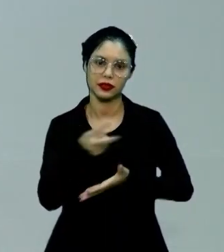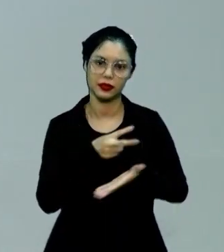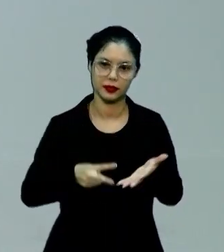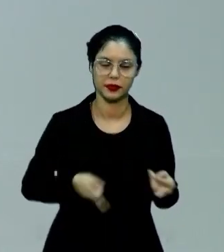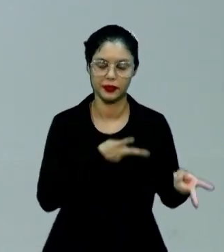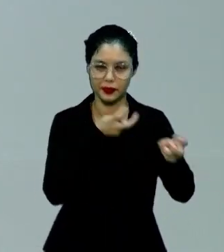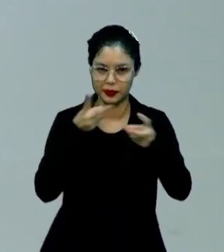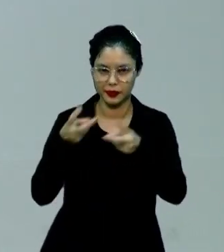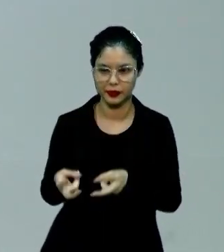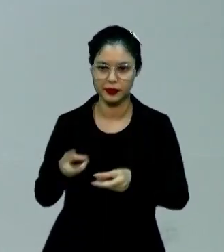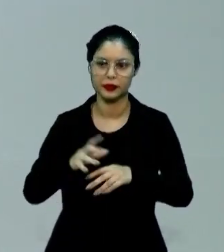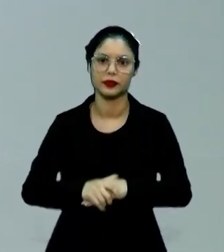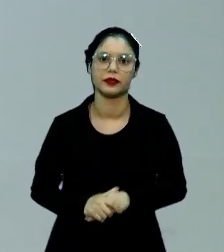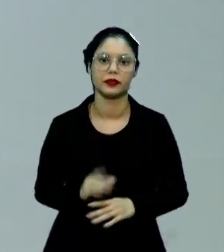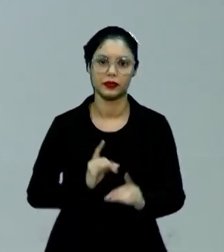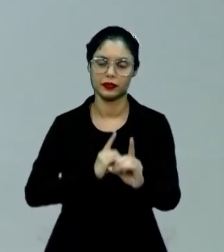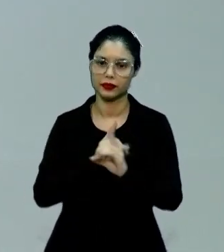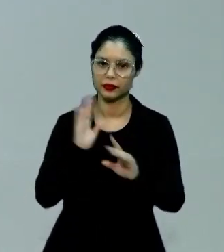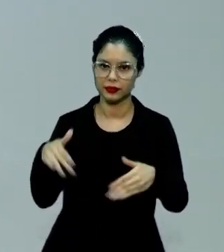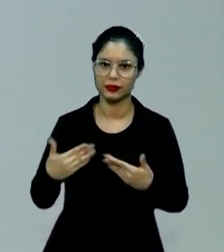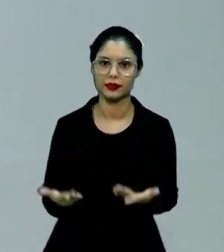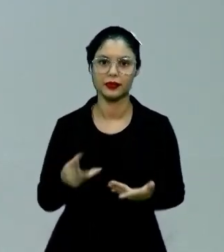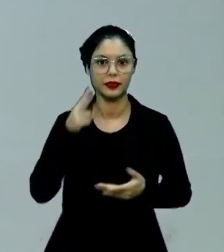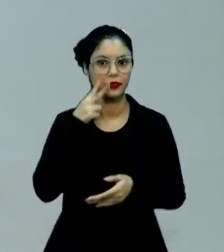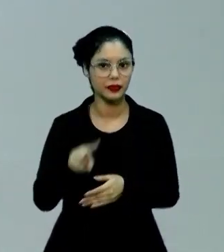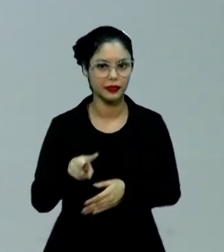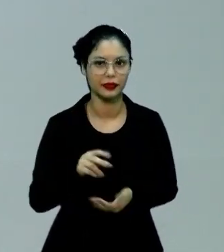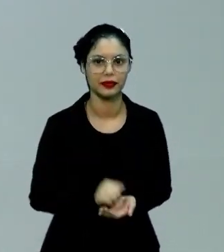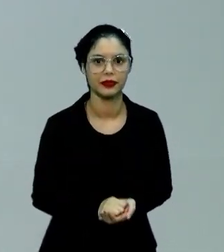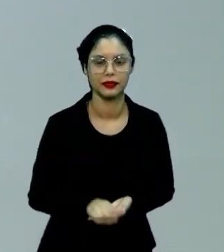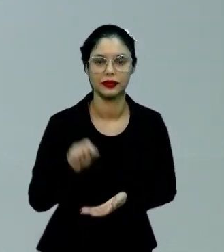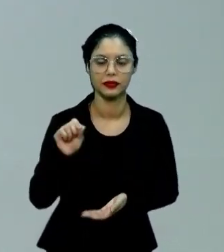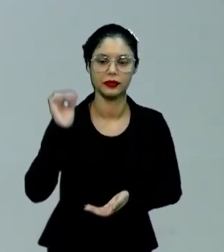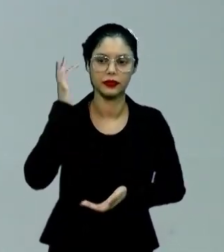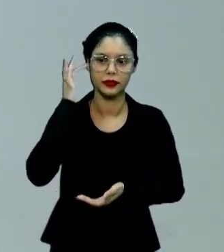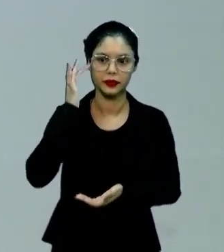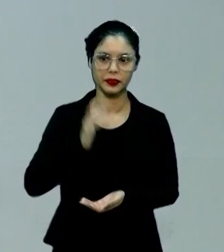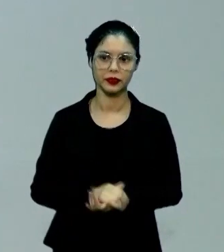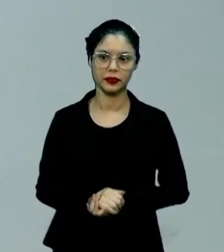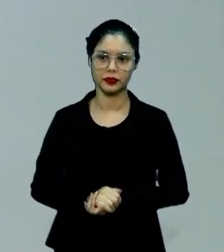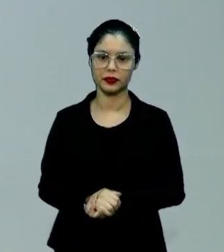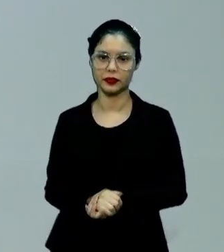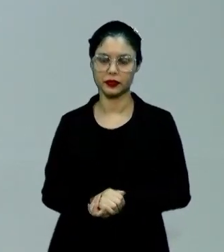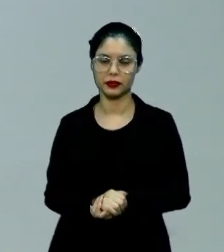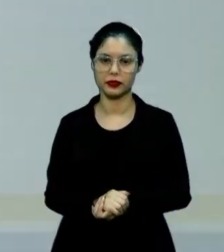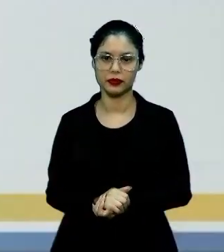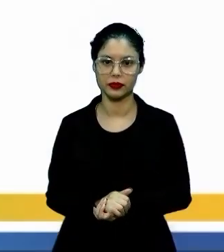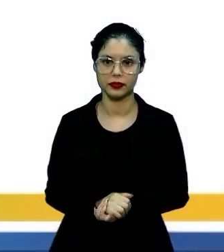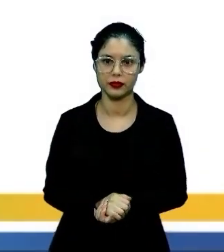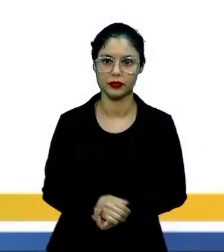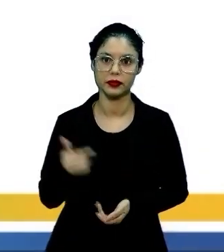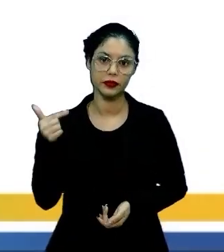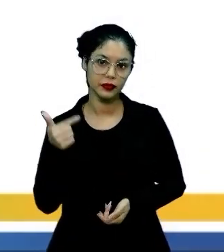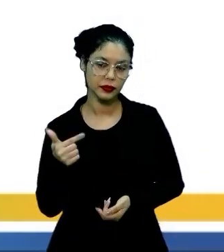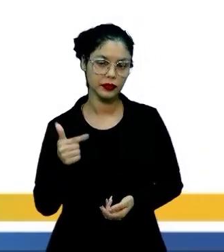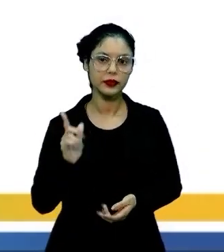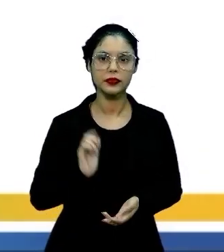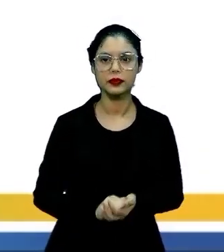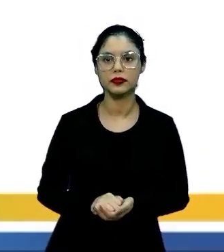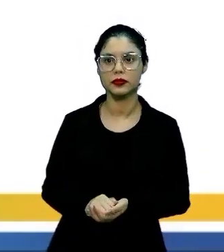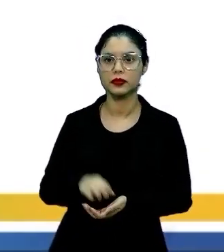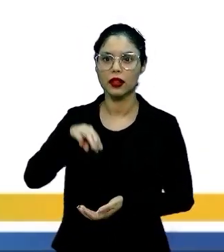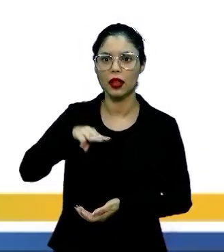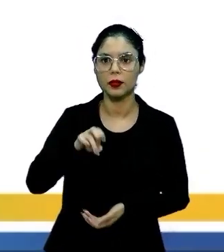perspectiva de descobrir qual é a minha visão lendo o que eu acho, o que eu acredito. E a segunda obra é